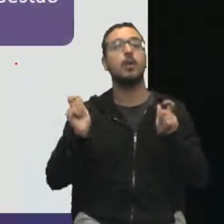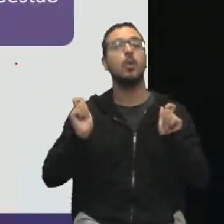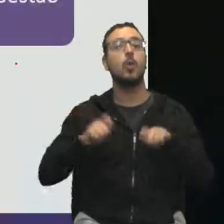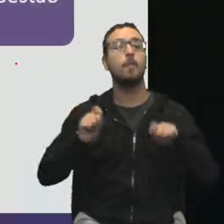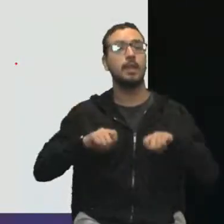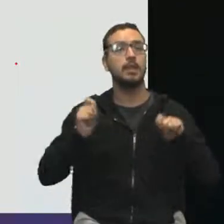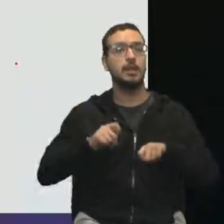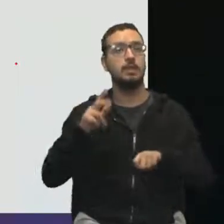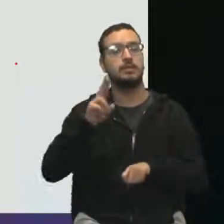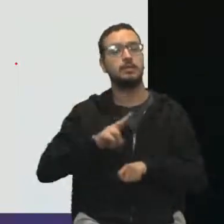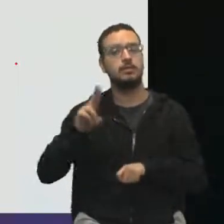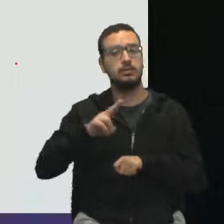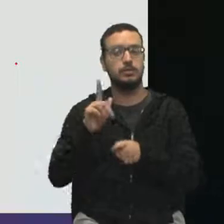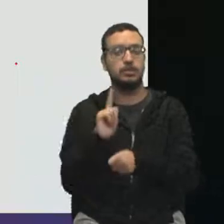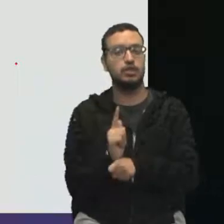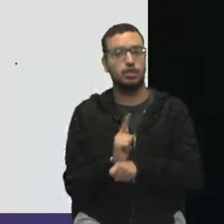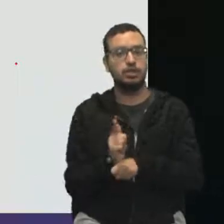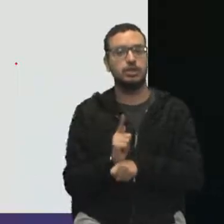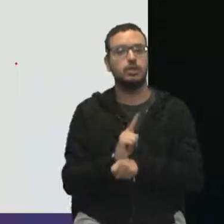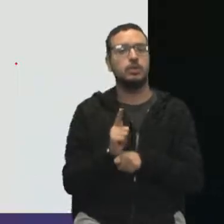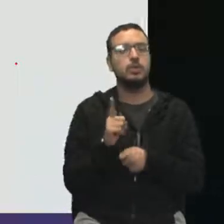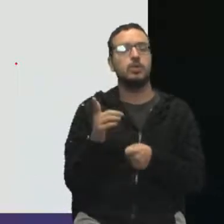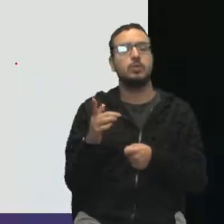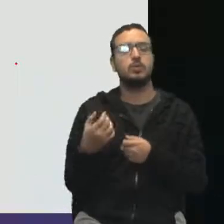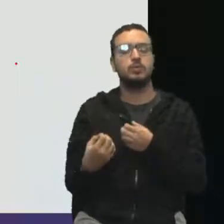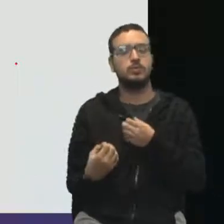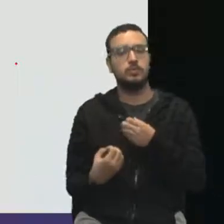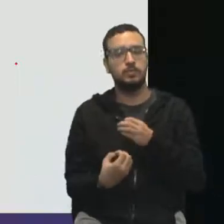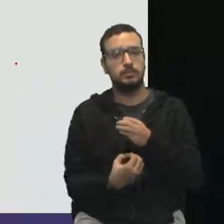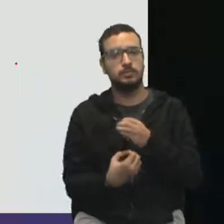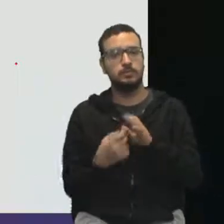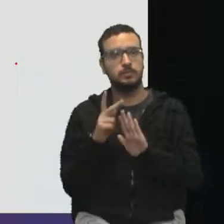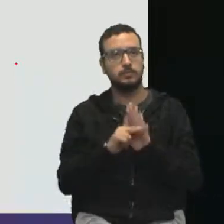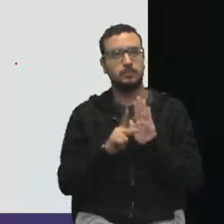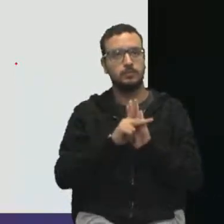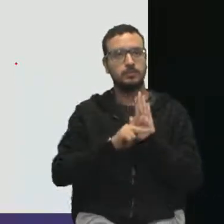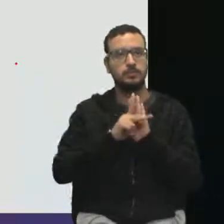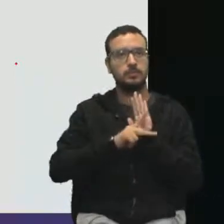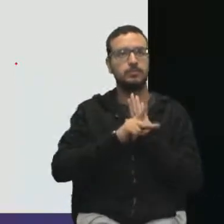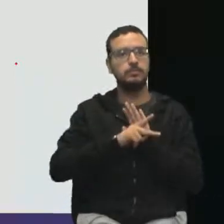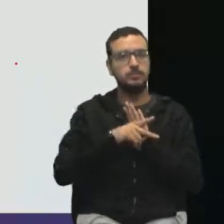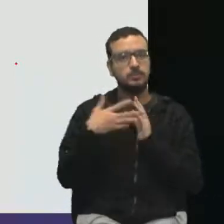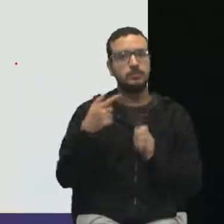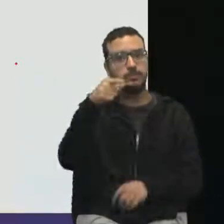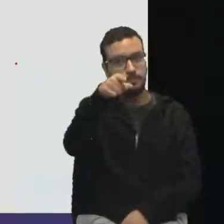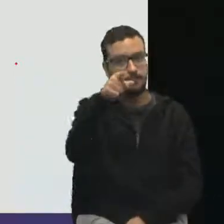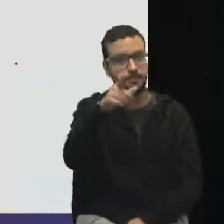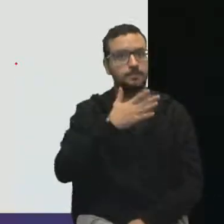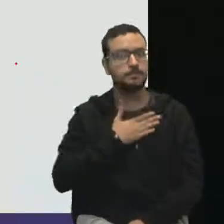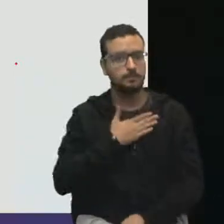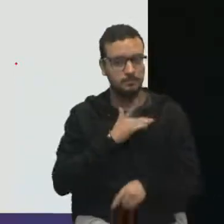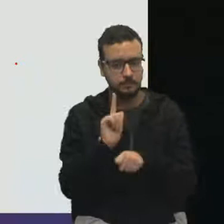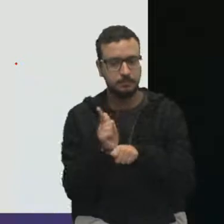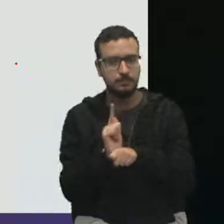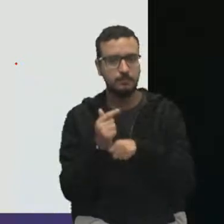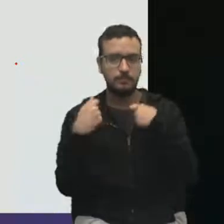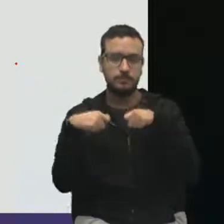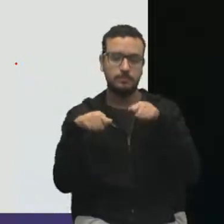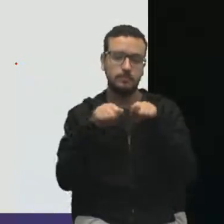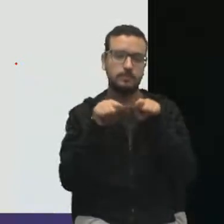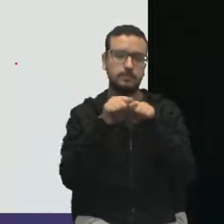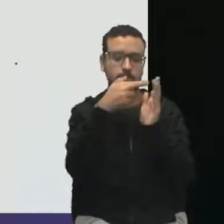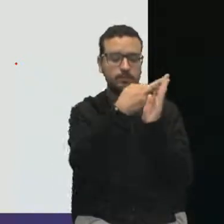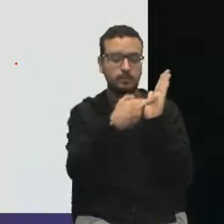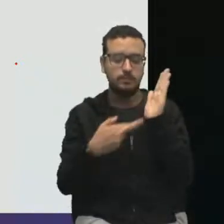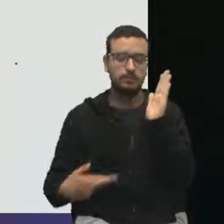à gestão de projetos. E você, então, como meu gerente, vai fazer o quê? Um relatório que contém as